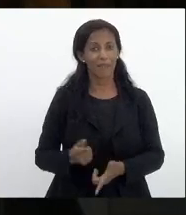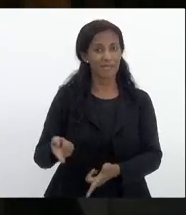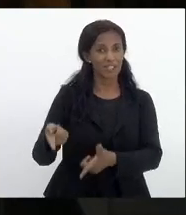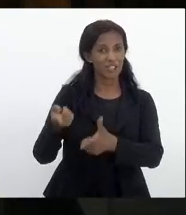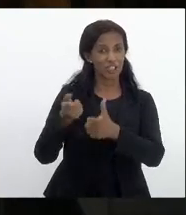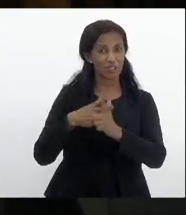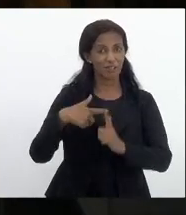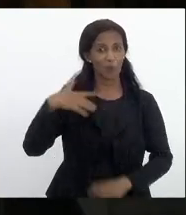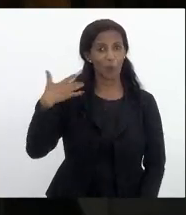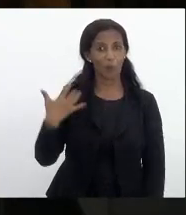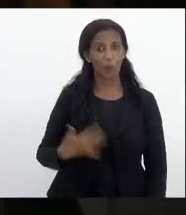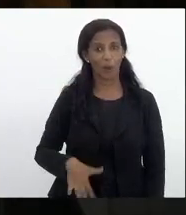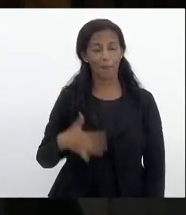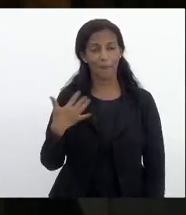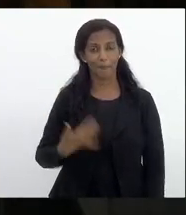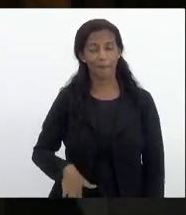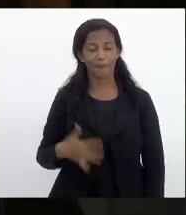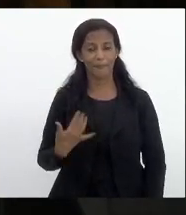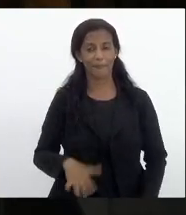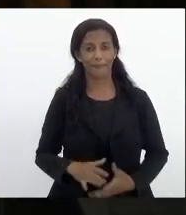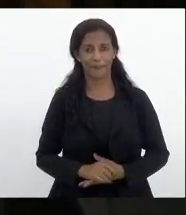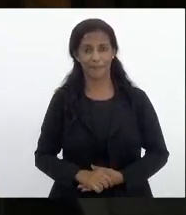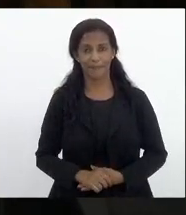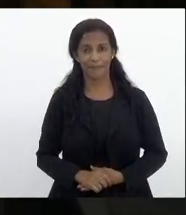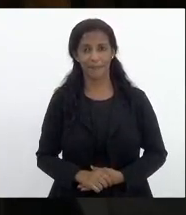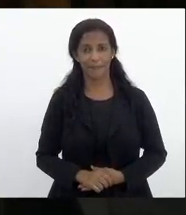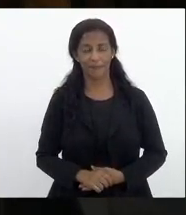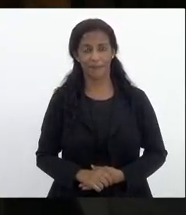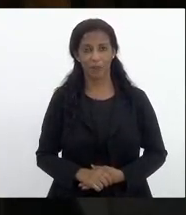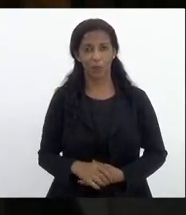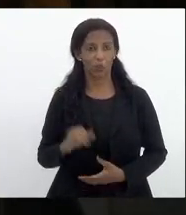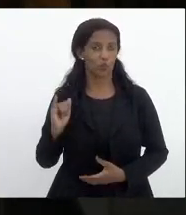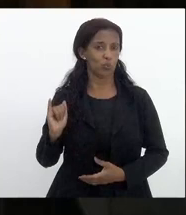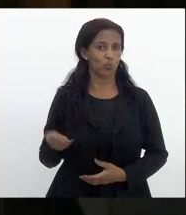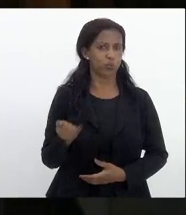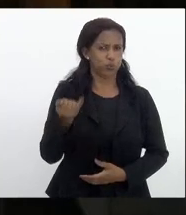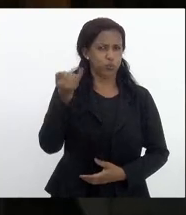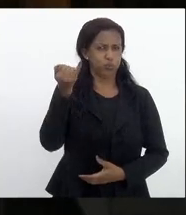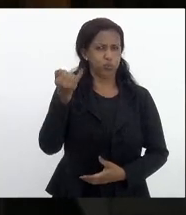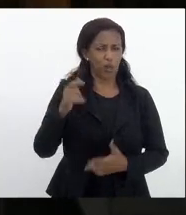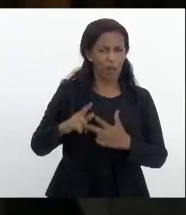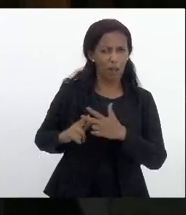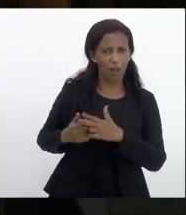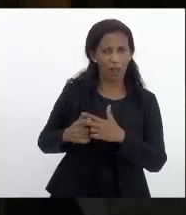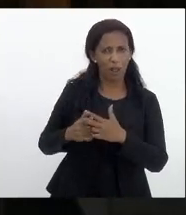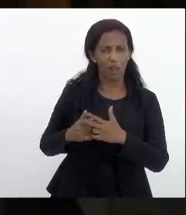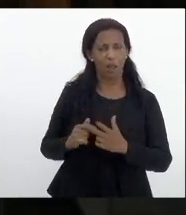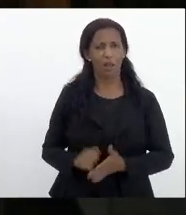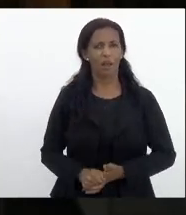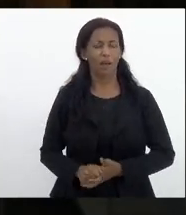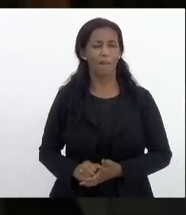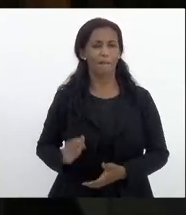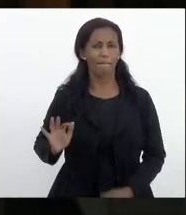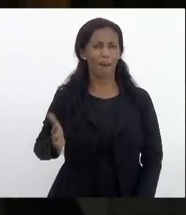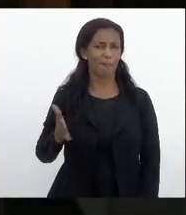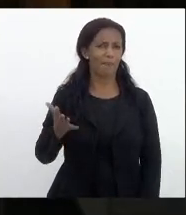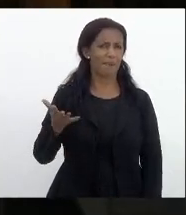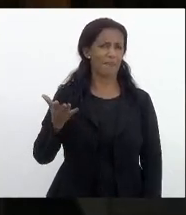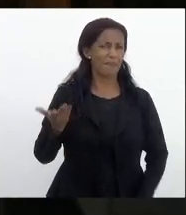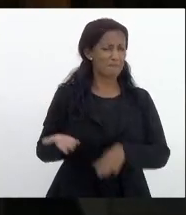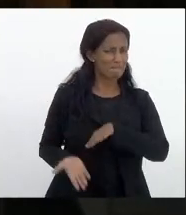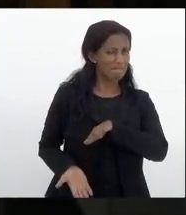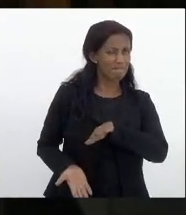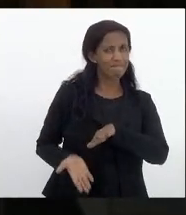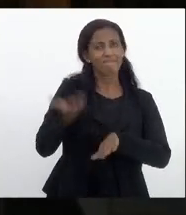dívidas com juros e correção muito acima